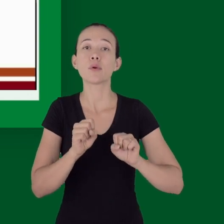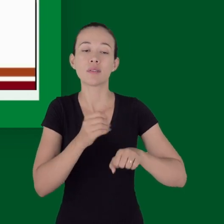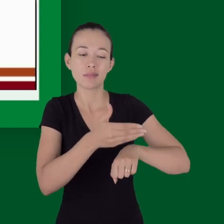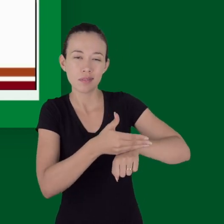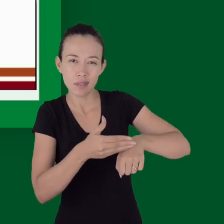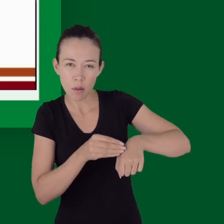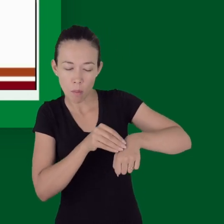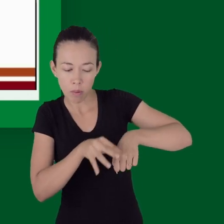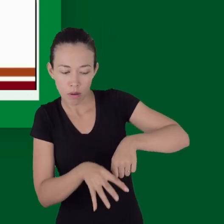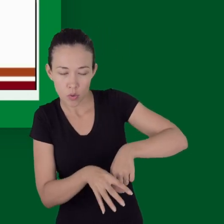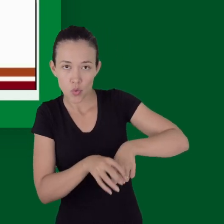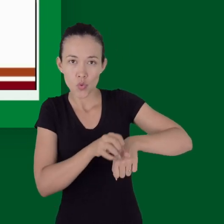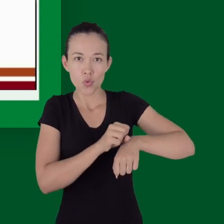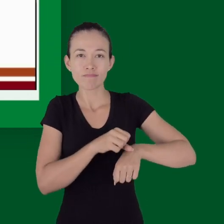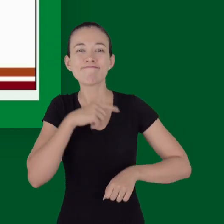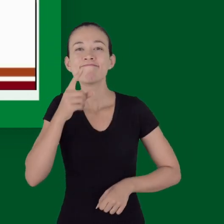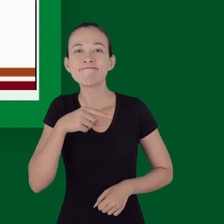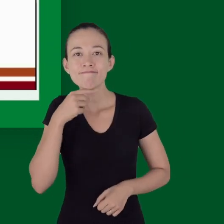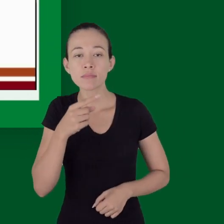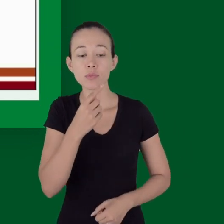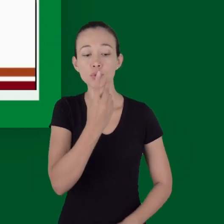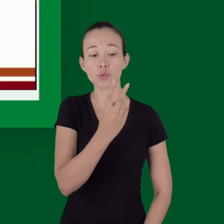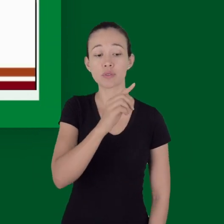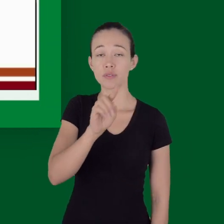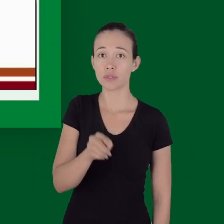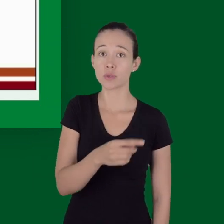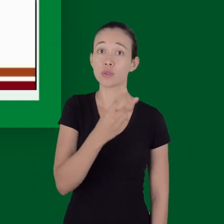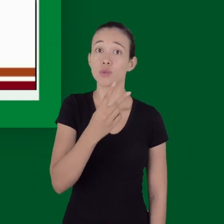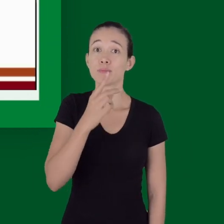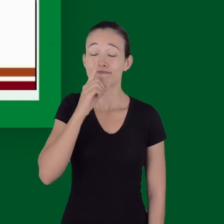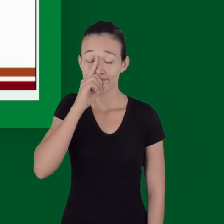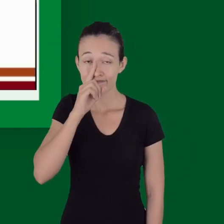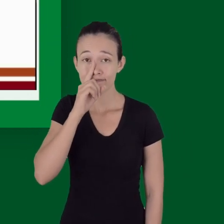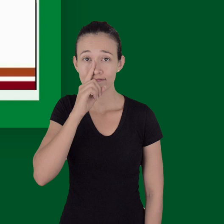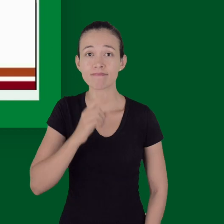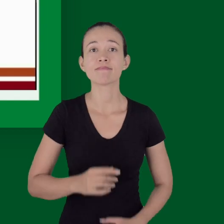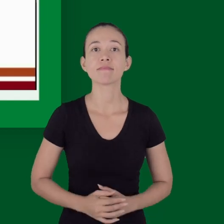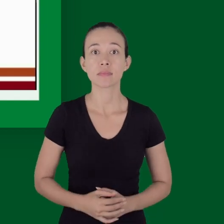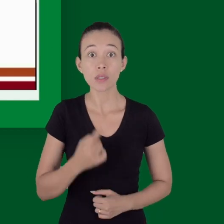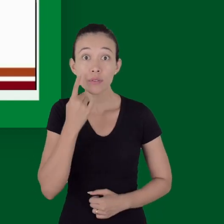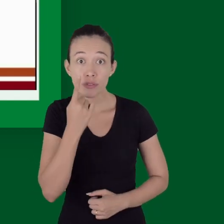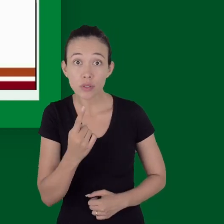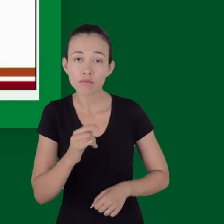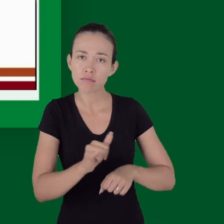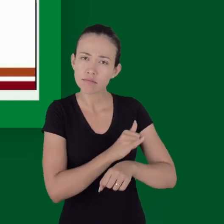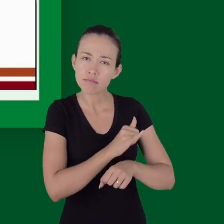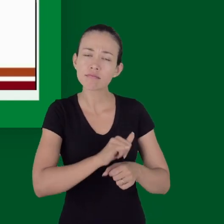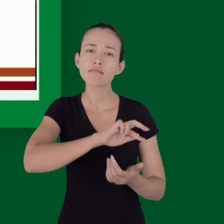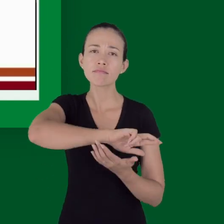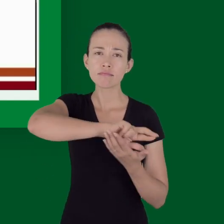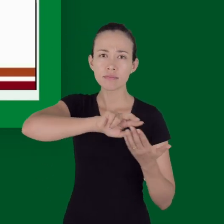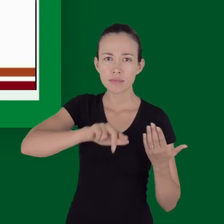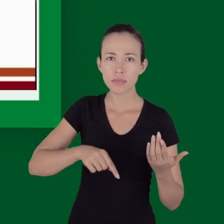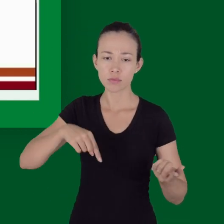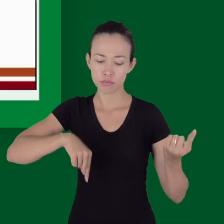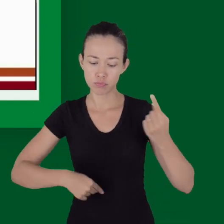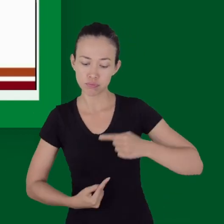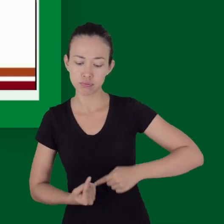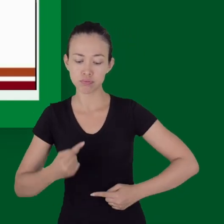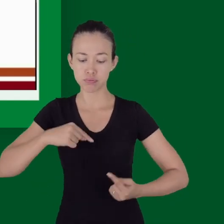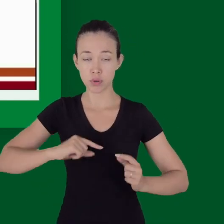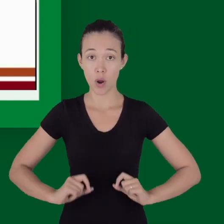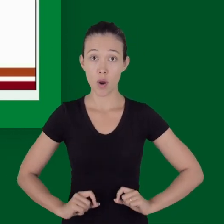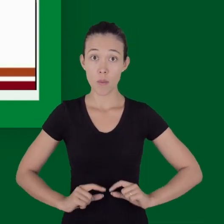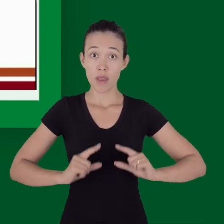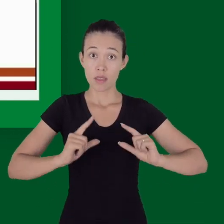então assim só trazem essas evidências de que a reposição polêmica no